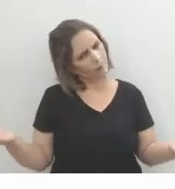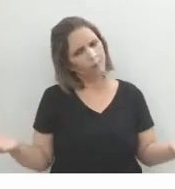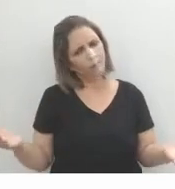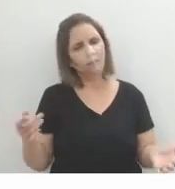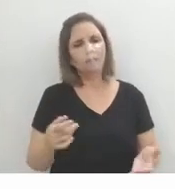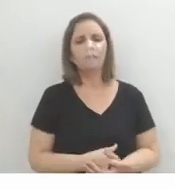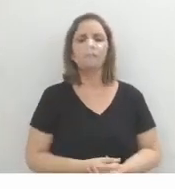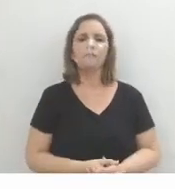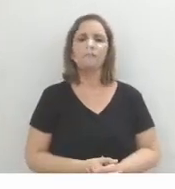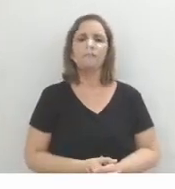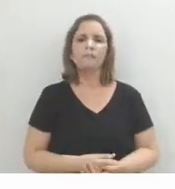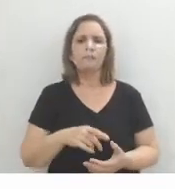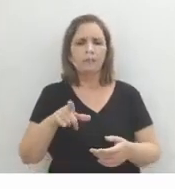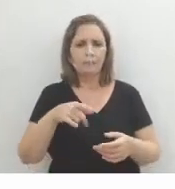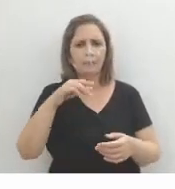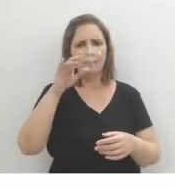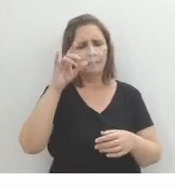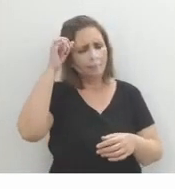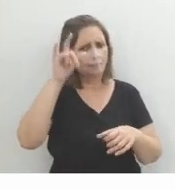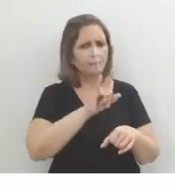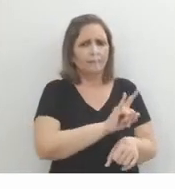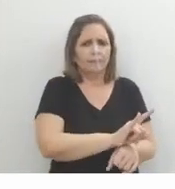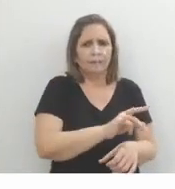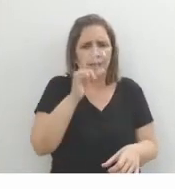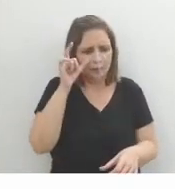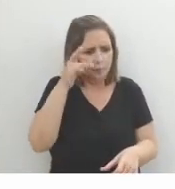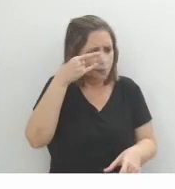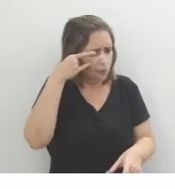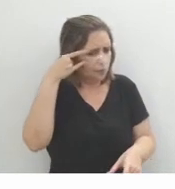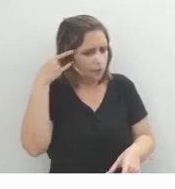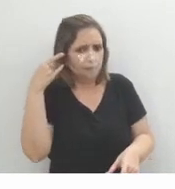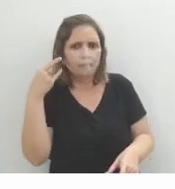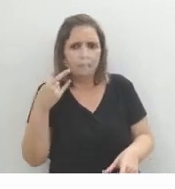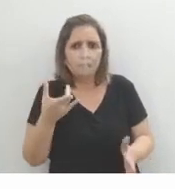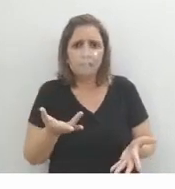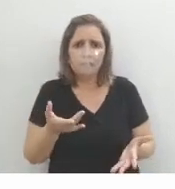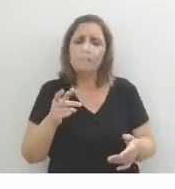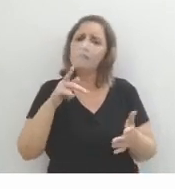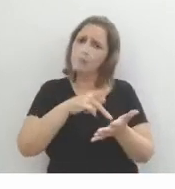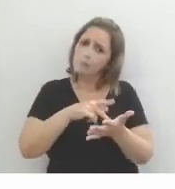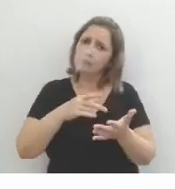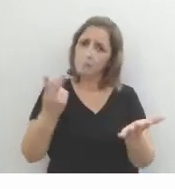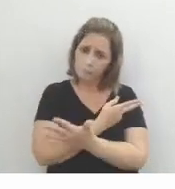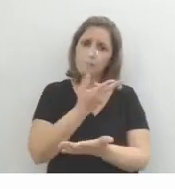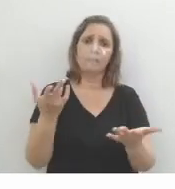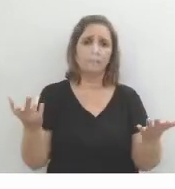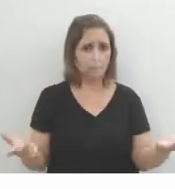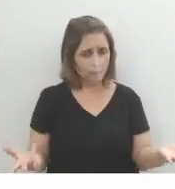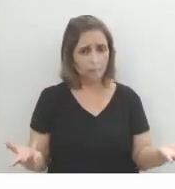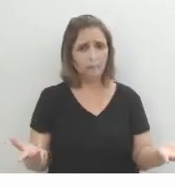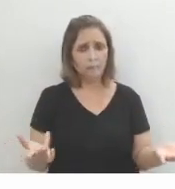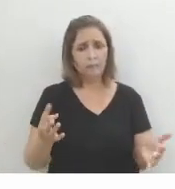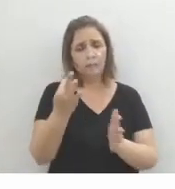A ideia do adutério, da traição, do interesse, do jogo de interesses, isso rola na vida real, né?